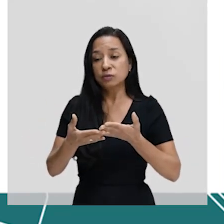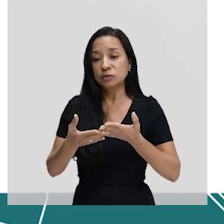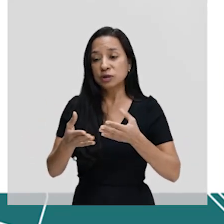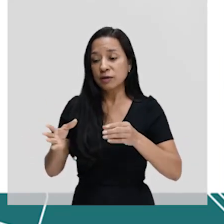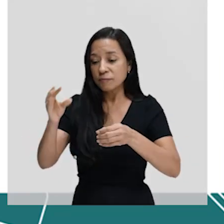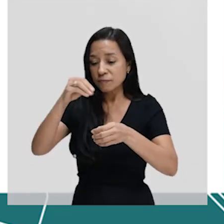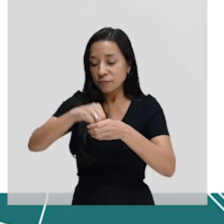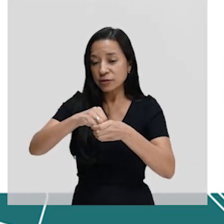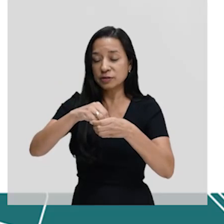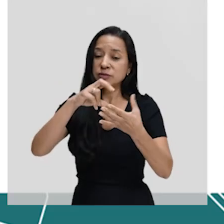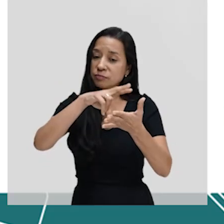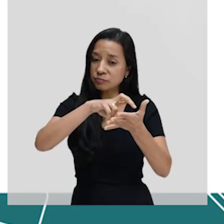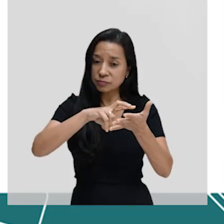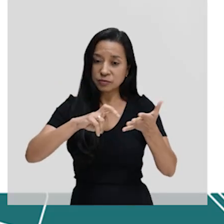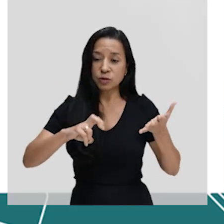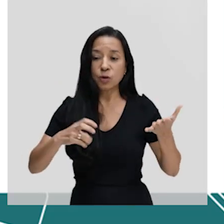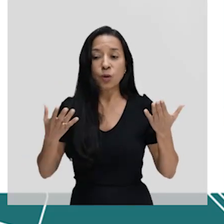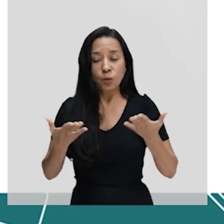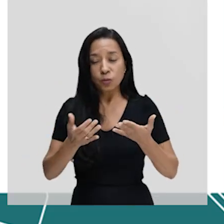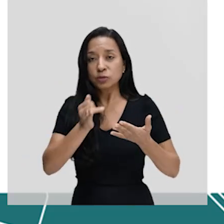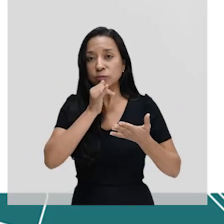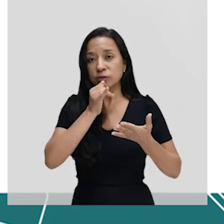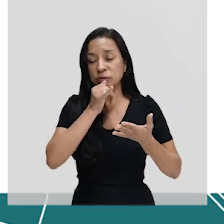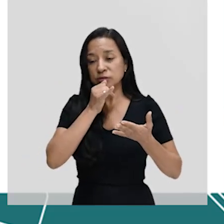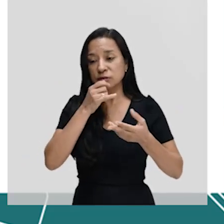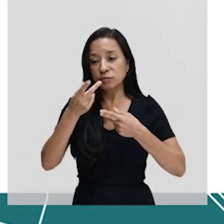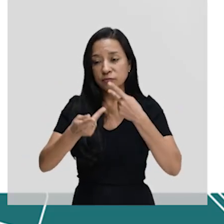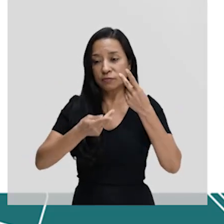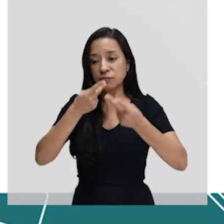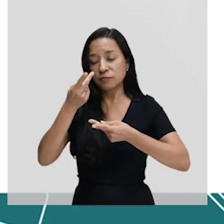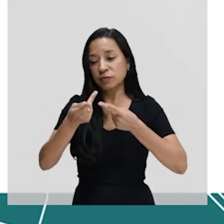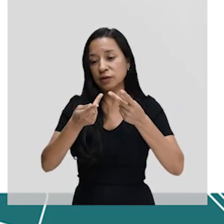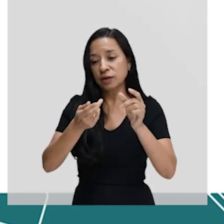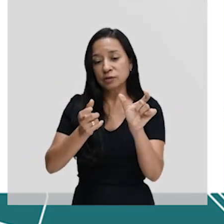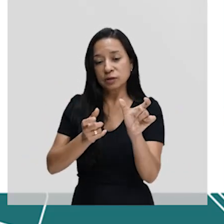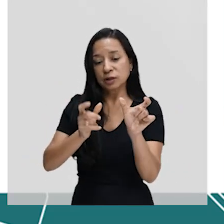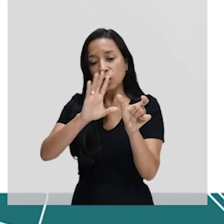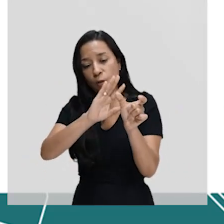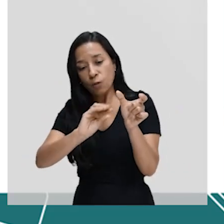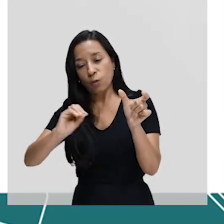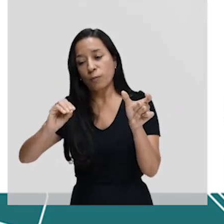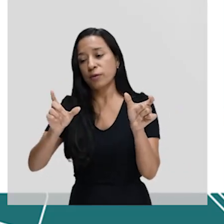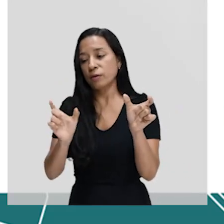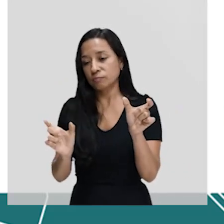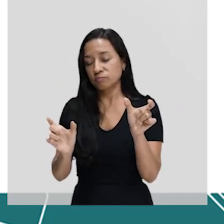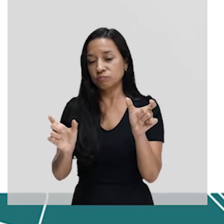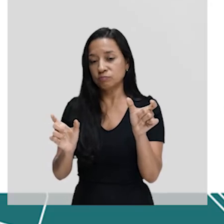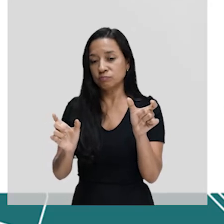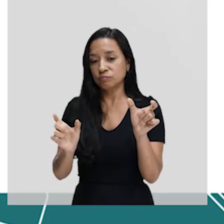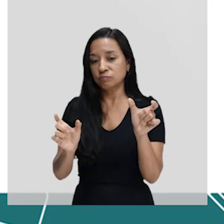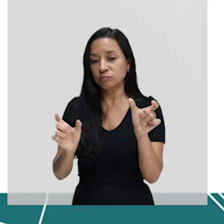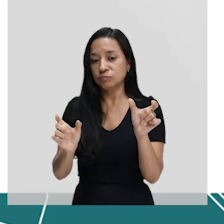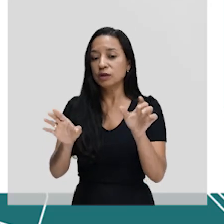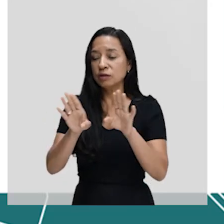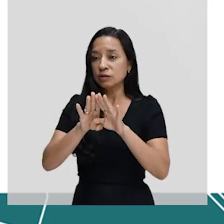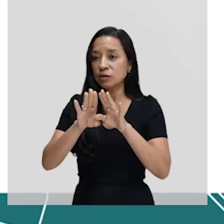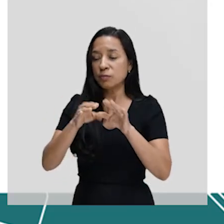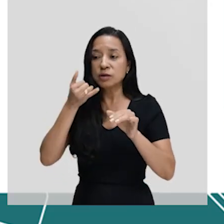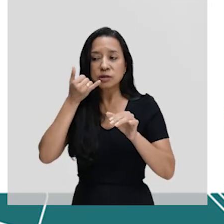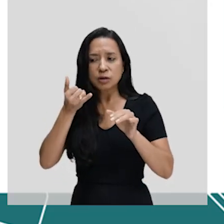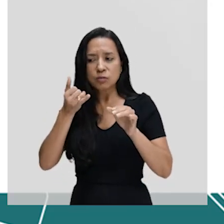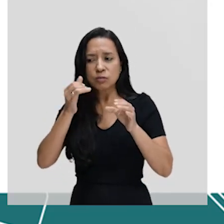a gente pode falar de clonagem de cartões, a gente pode falar de clonagem de celulares, de chips. Então, esse jargão